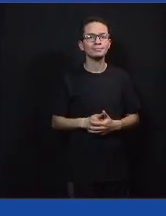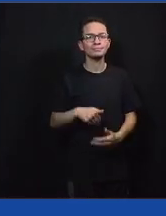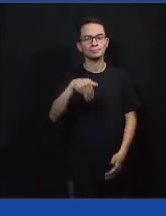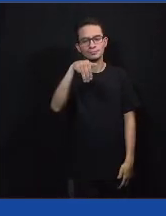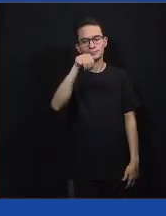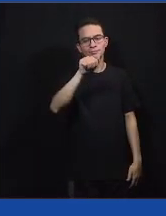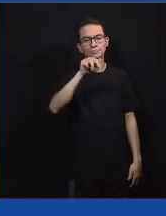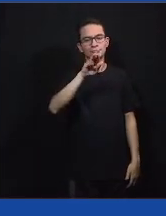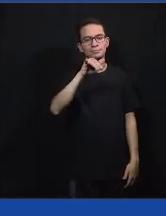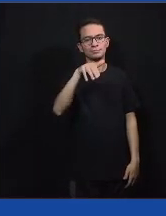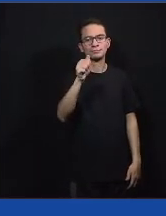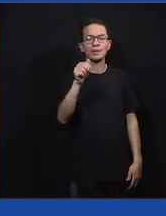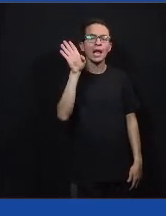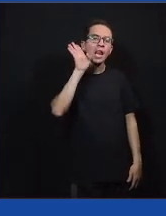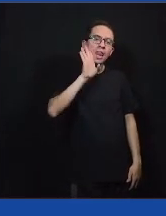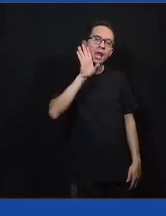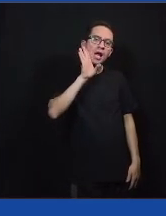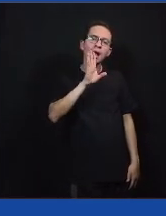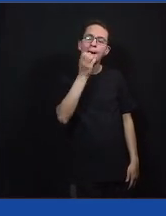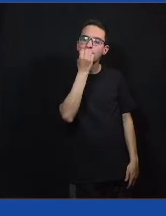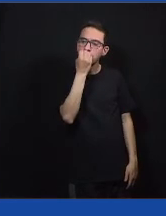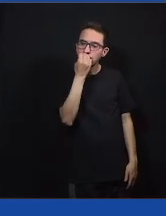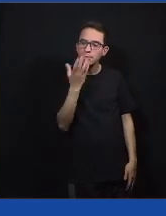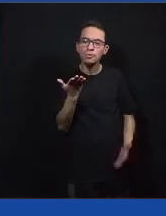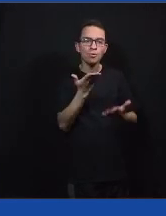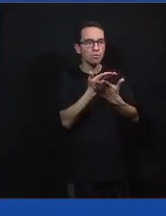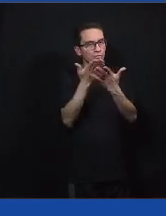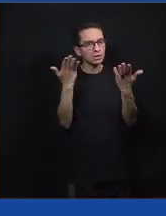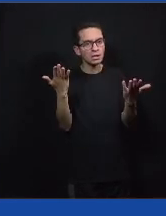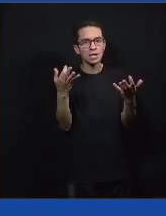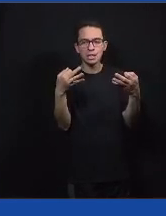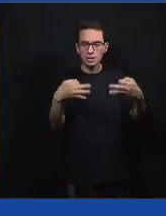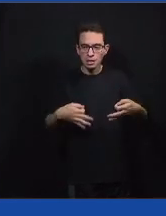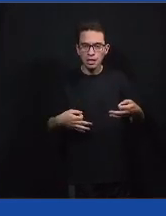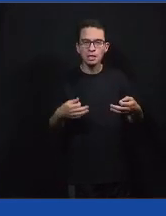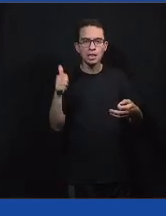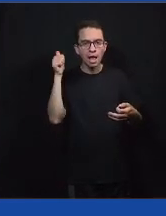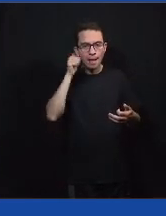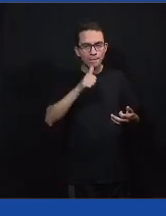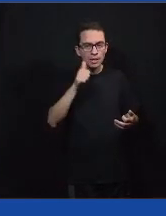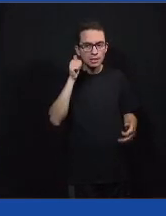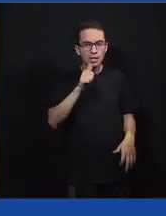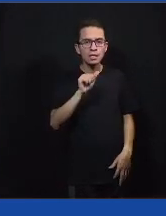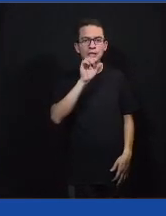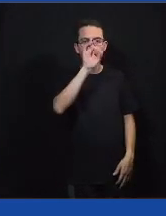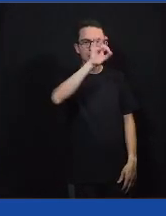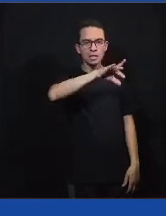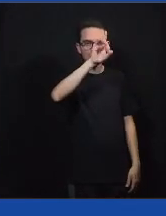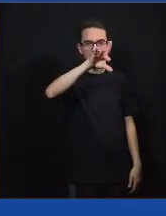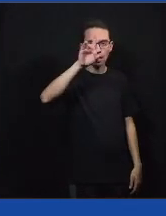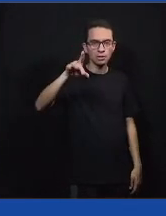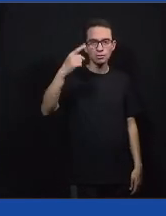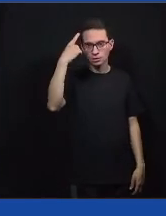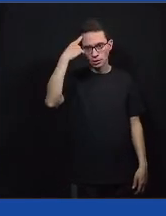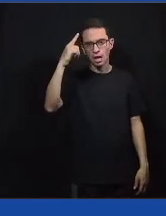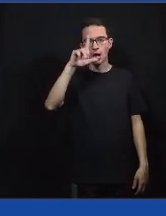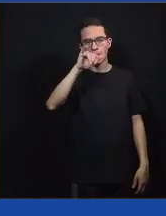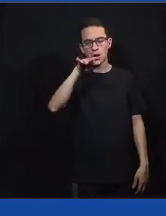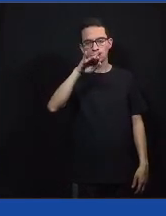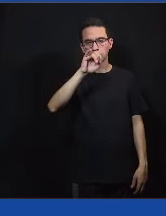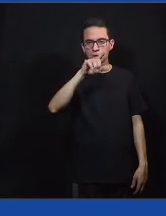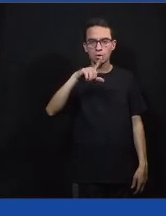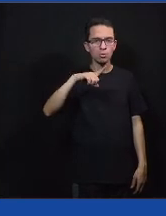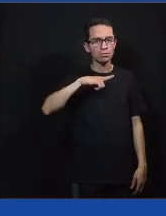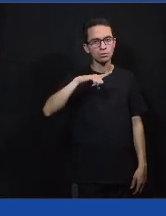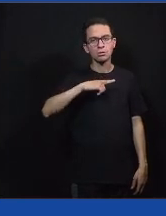Achei super legal, algo que eu queria ressaltar da fala das meninas e até o Leonel puxou aí a Renan, então acho